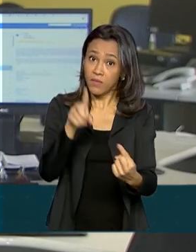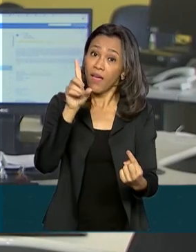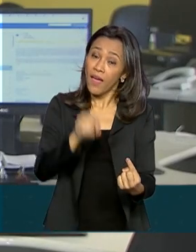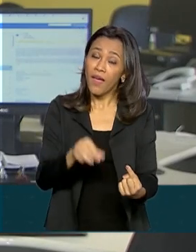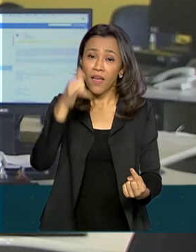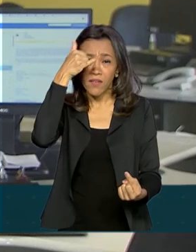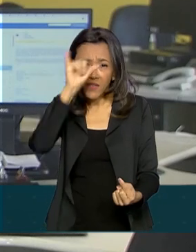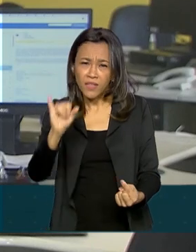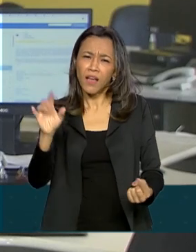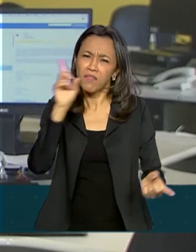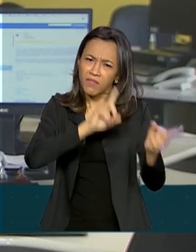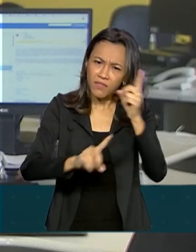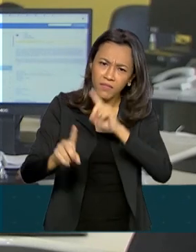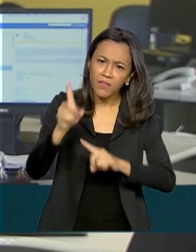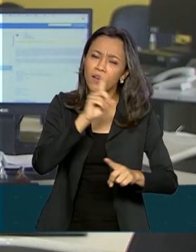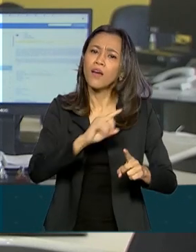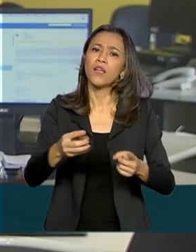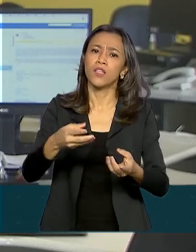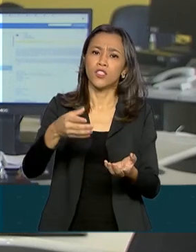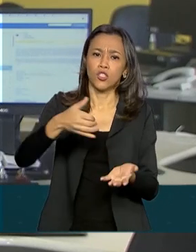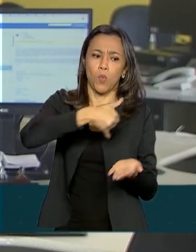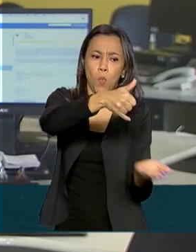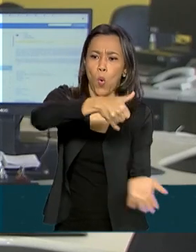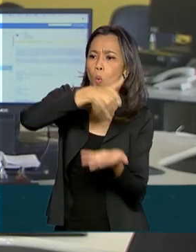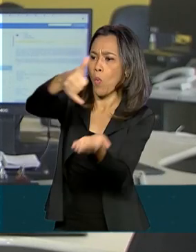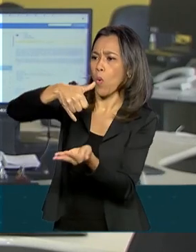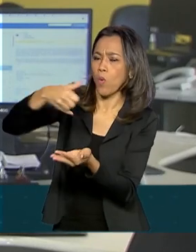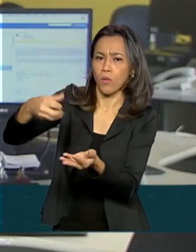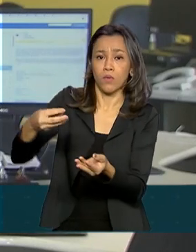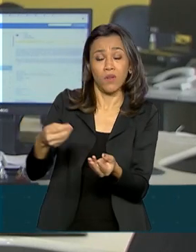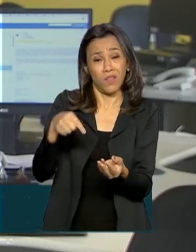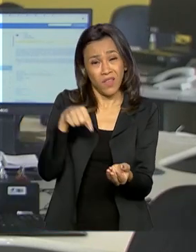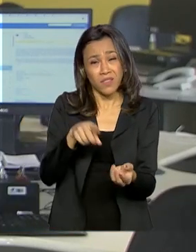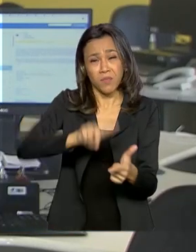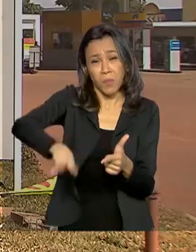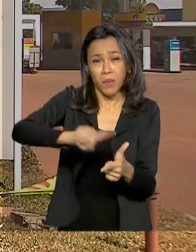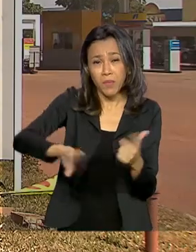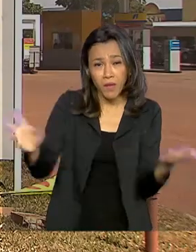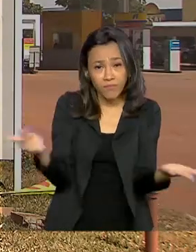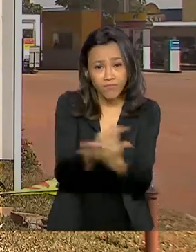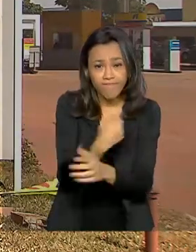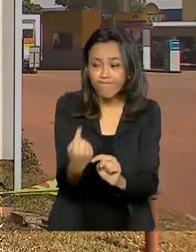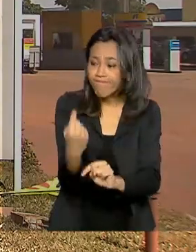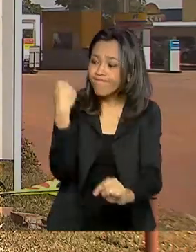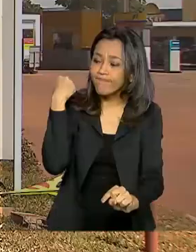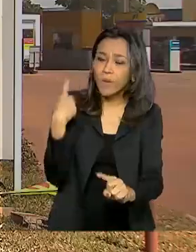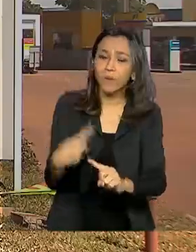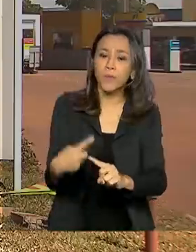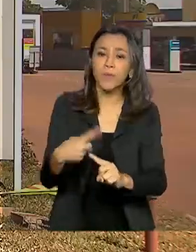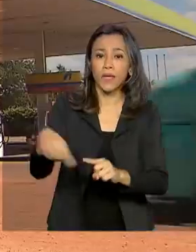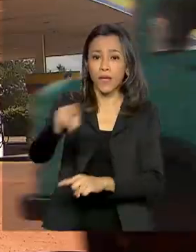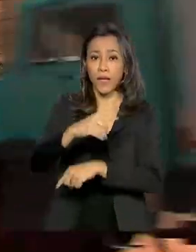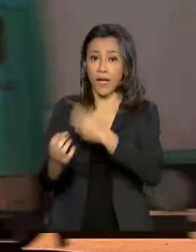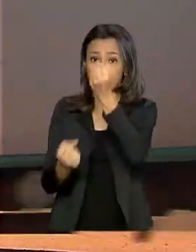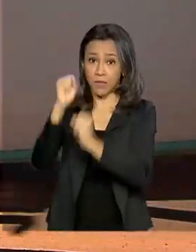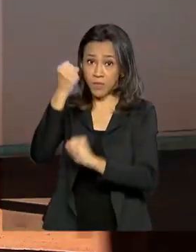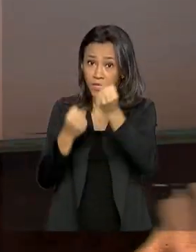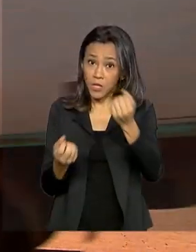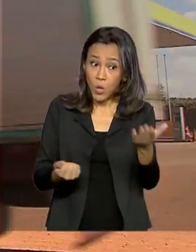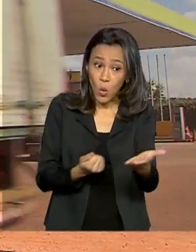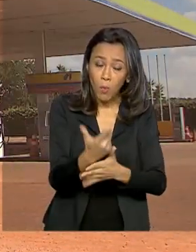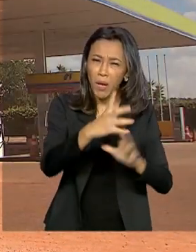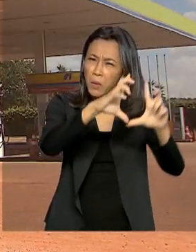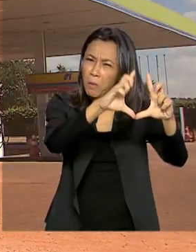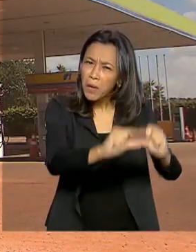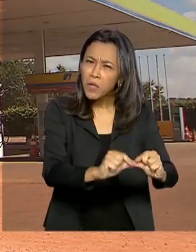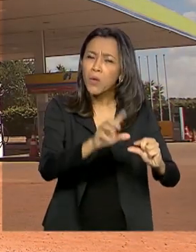já que as entregas de biodiesel para o período poderiam não ser suficientes. Esse problema aconteceu porque as distribuidoras compraram uma quantidade menor de biodiesel,